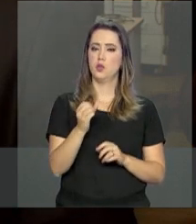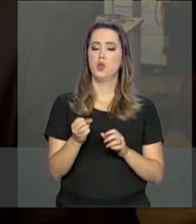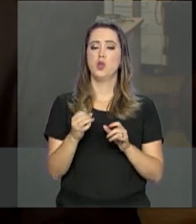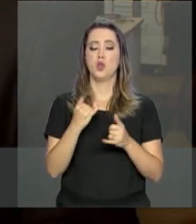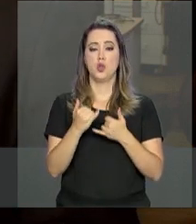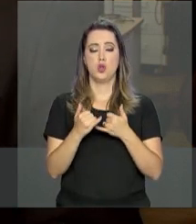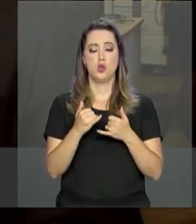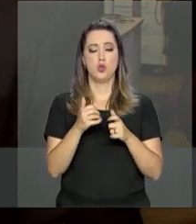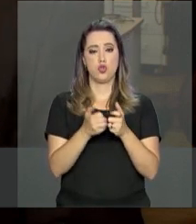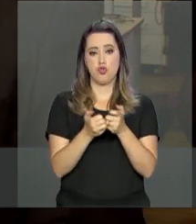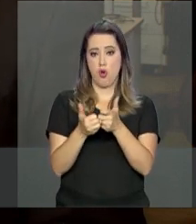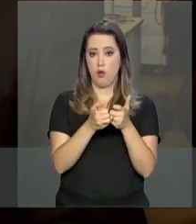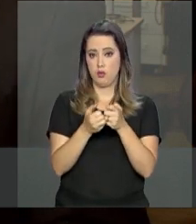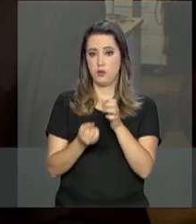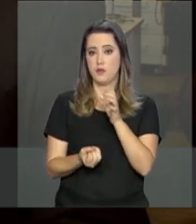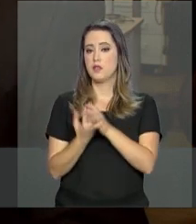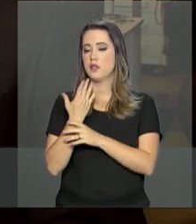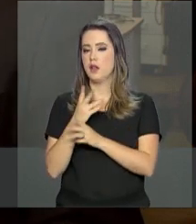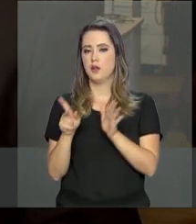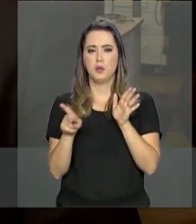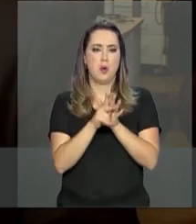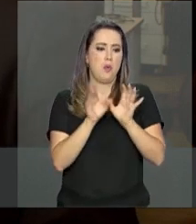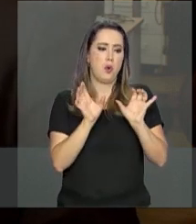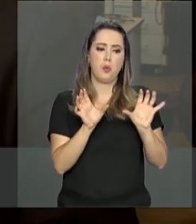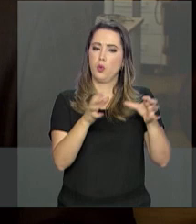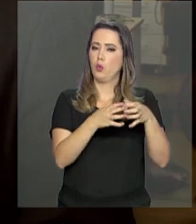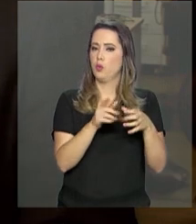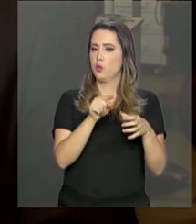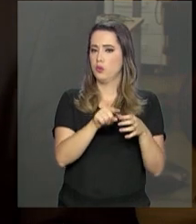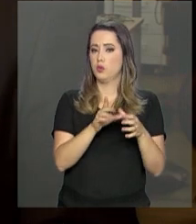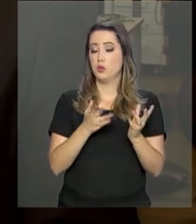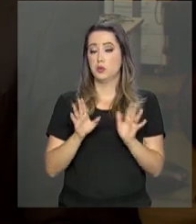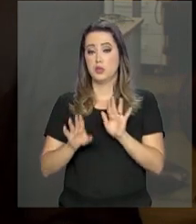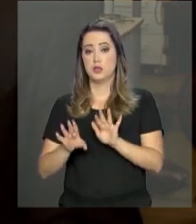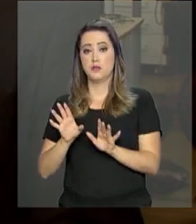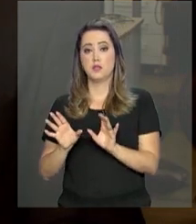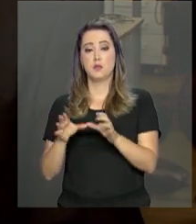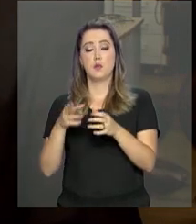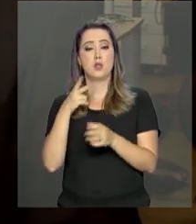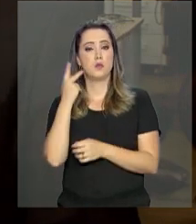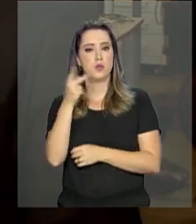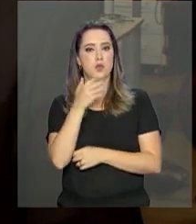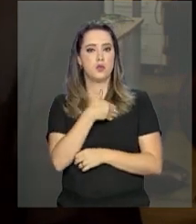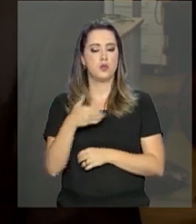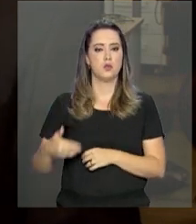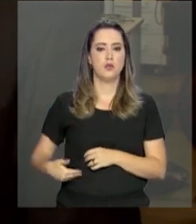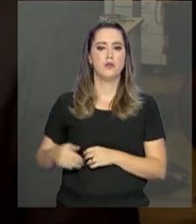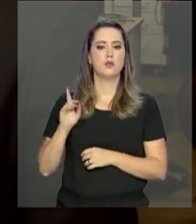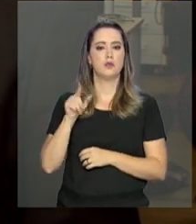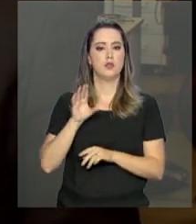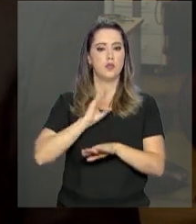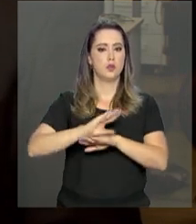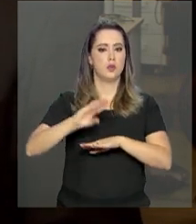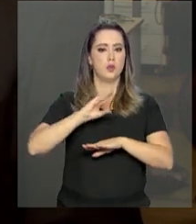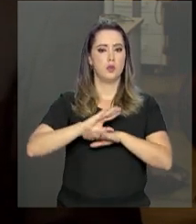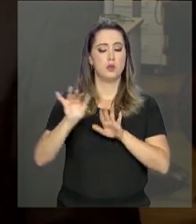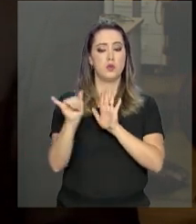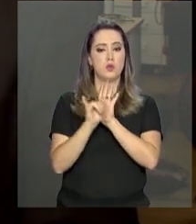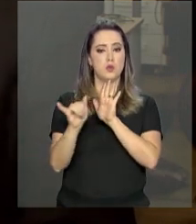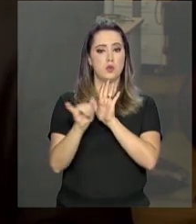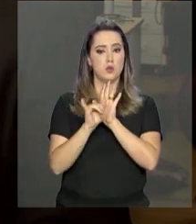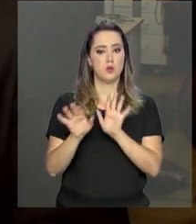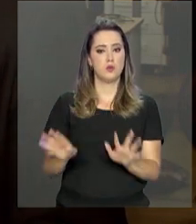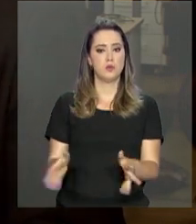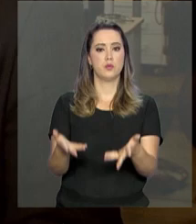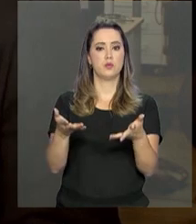Brasil. Em parte, pela própria dinâmica do setor. Em parte, pelas políticas públicas. São cursos e editais